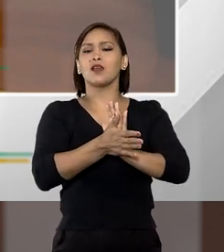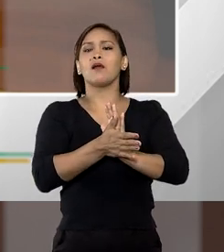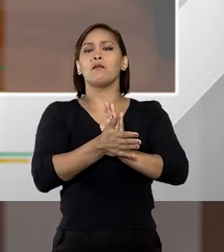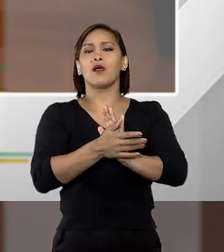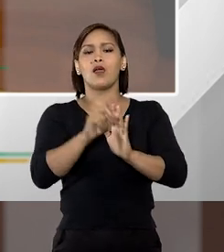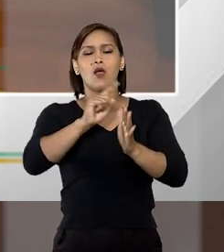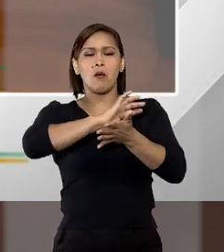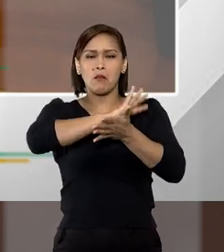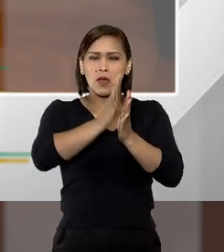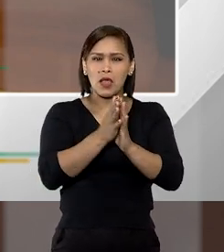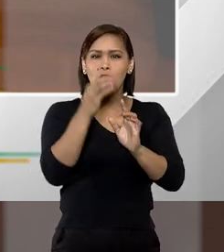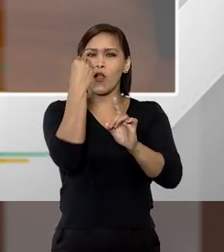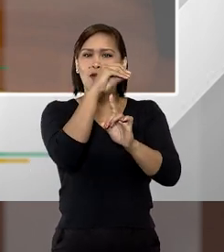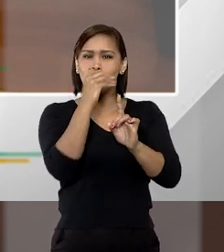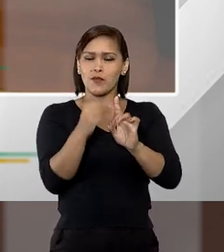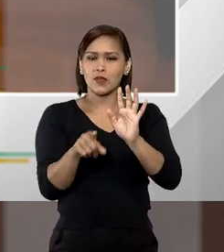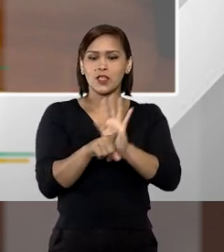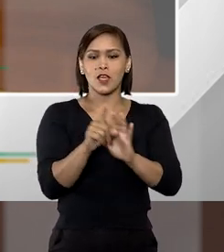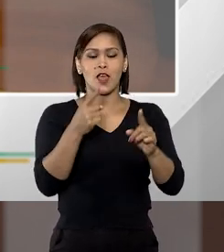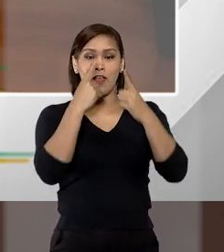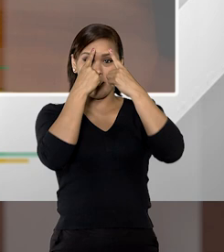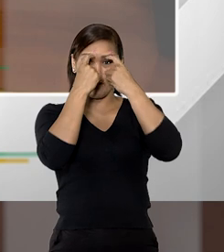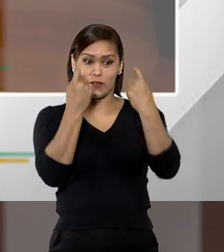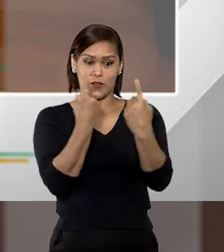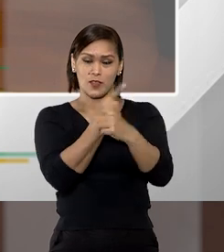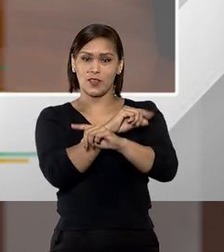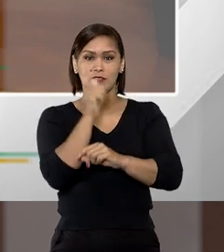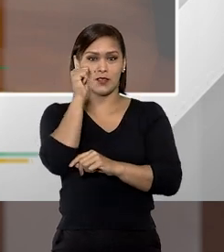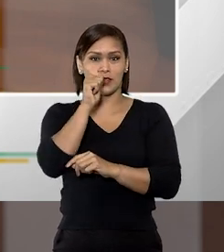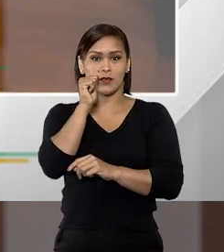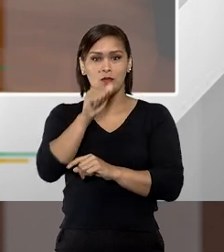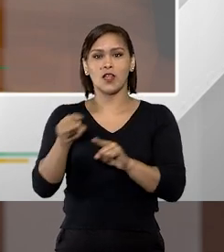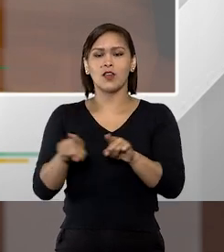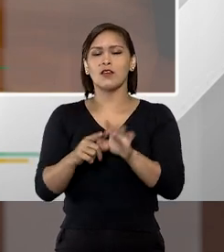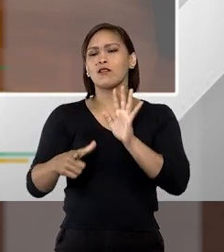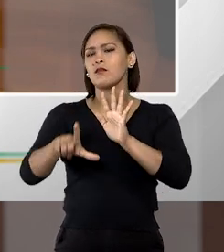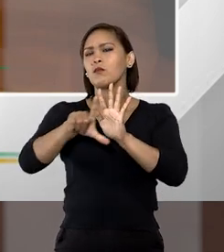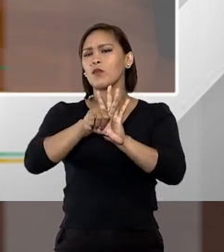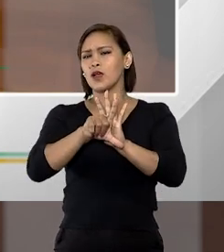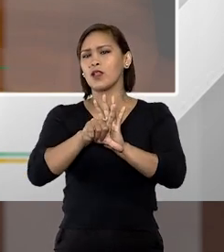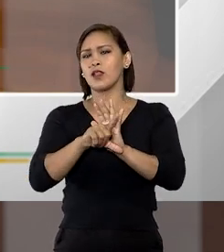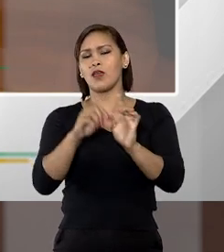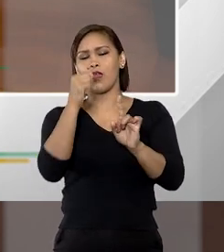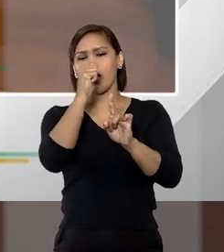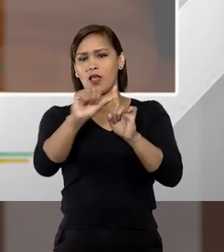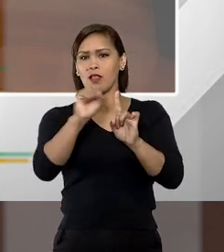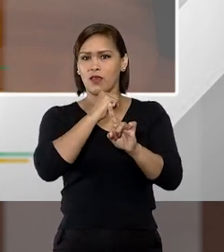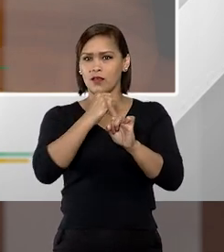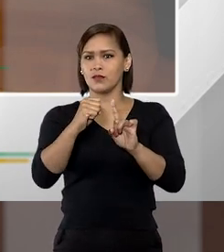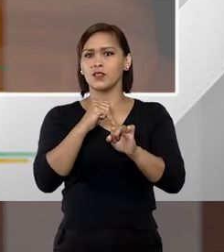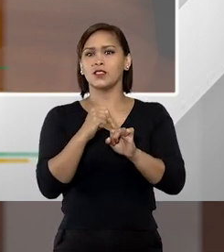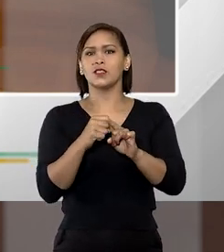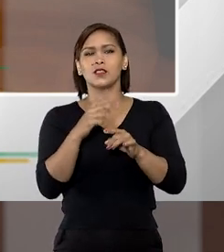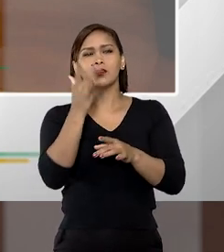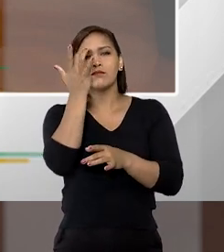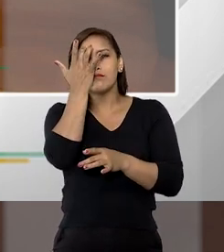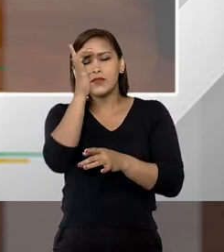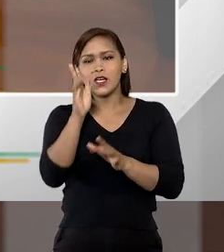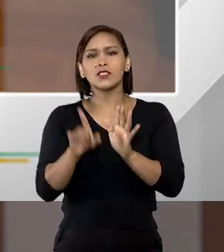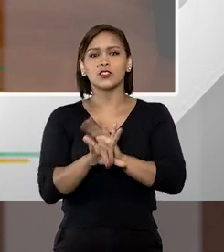preconceito e por essa violência contra a mulher, por isso que quando a gente fala de uma lei como a lei do feminicídio, a gente acha